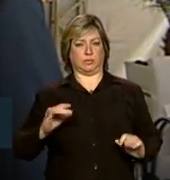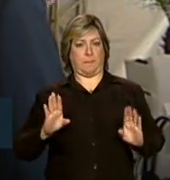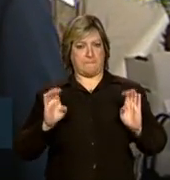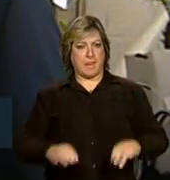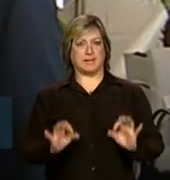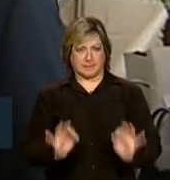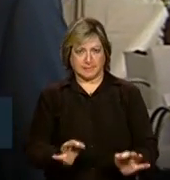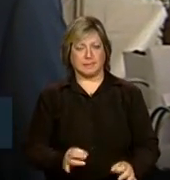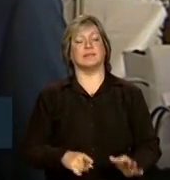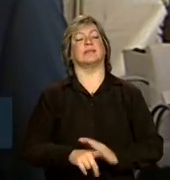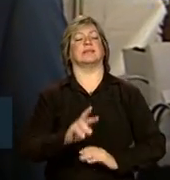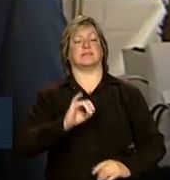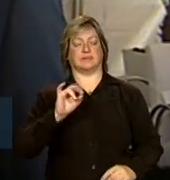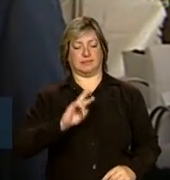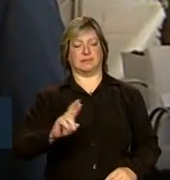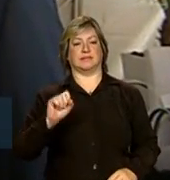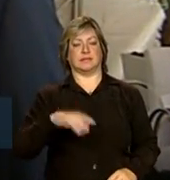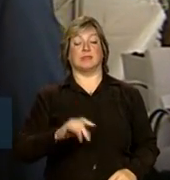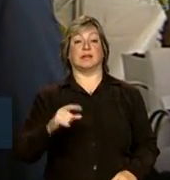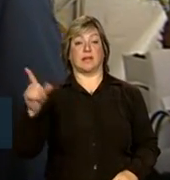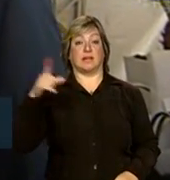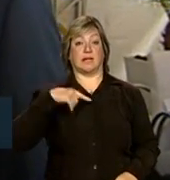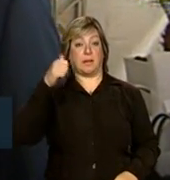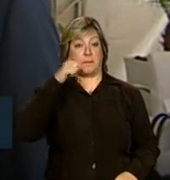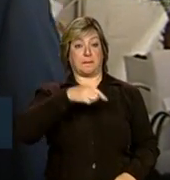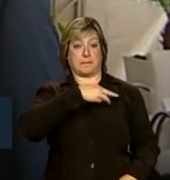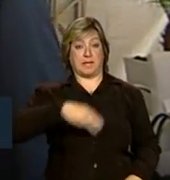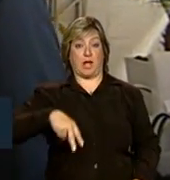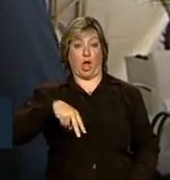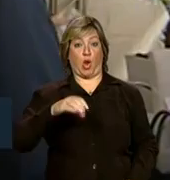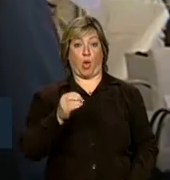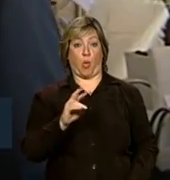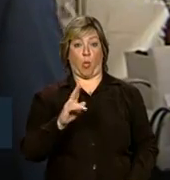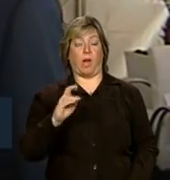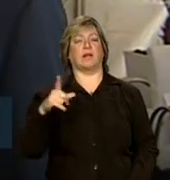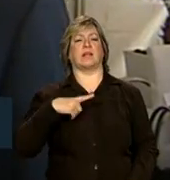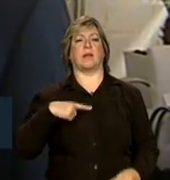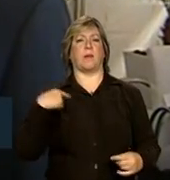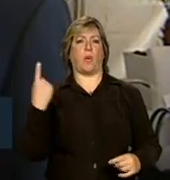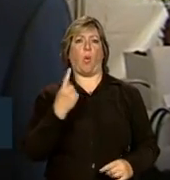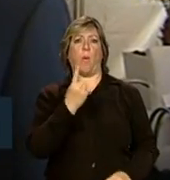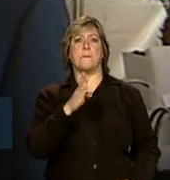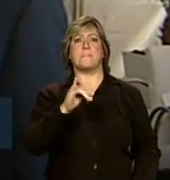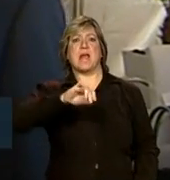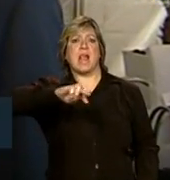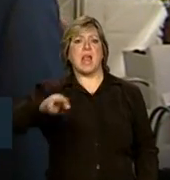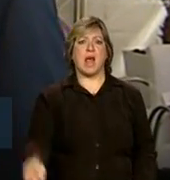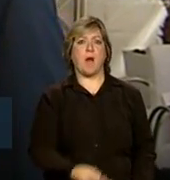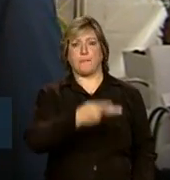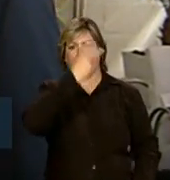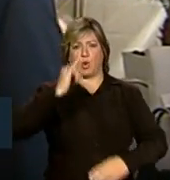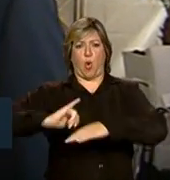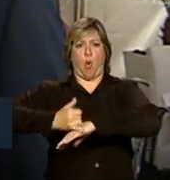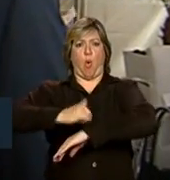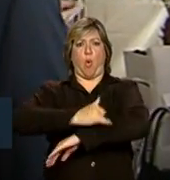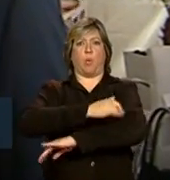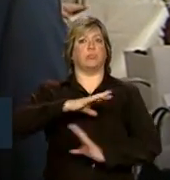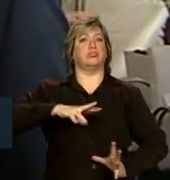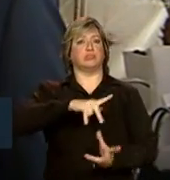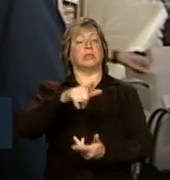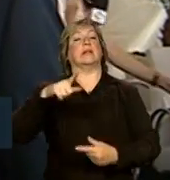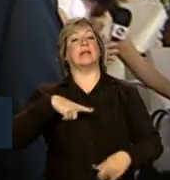Dizem, me disse a ministra da Noruega, que o mundo tem um bilhão de obesos e um bilhão de pessoas passando fome.